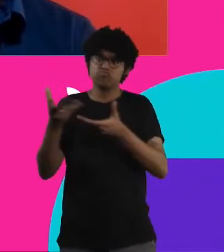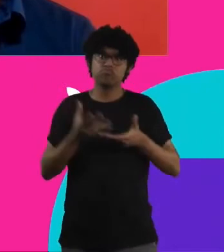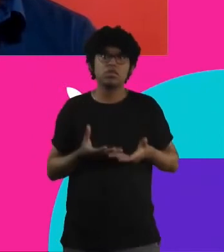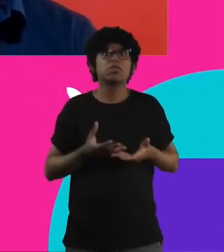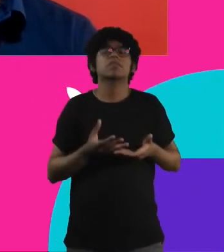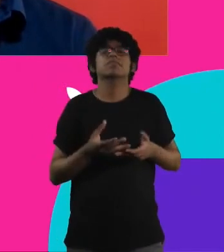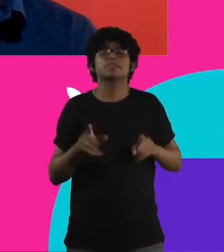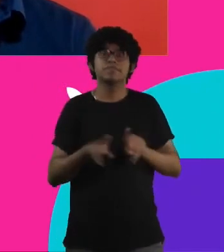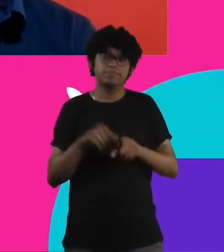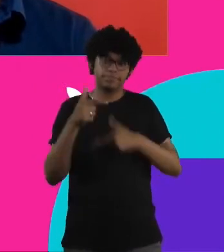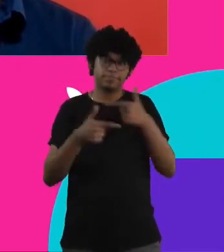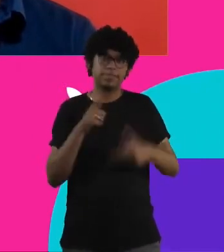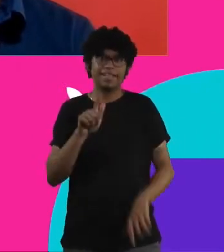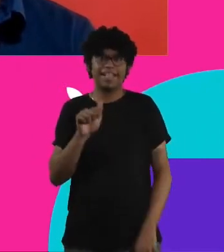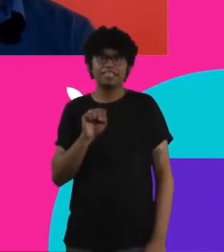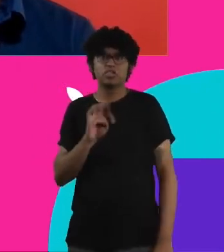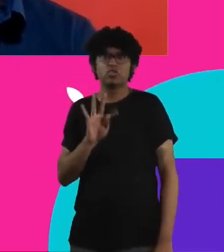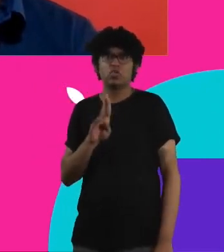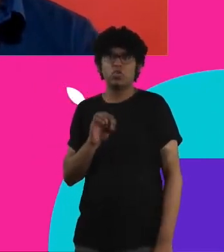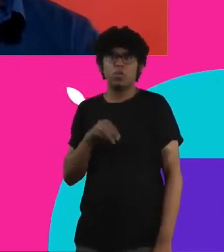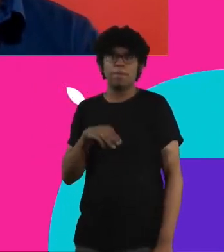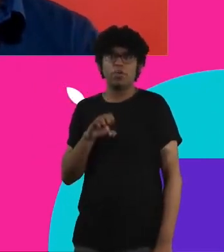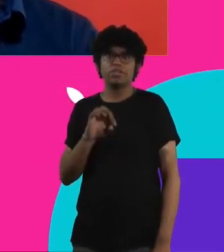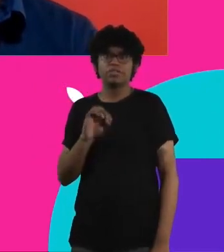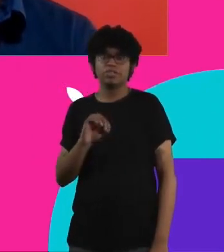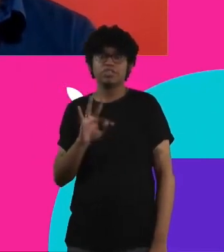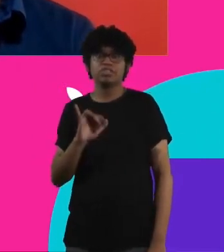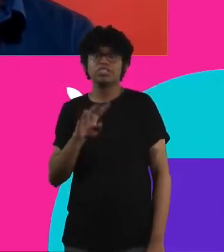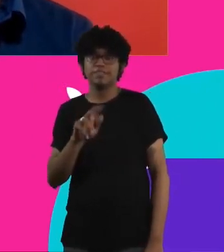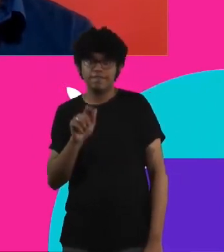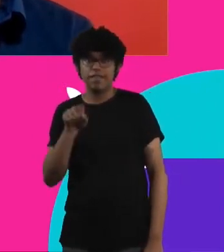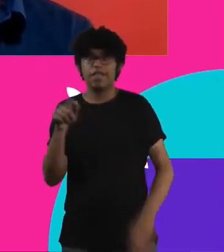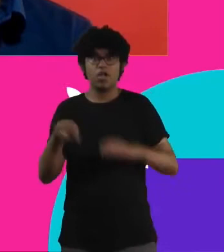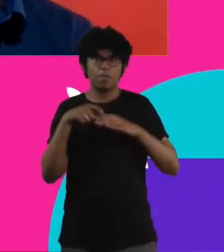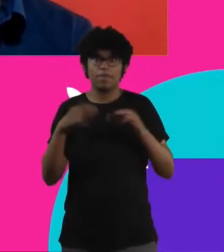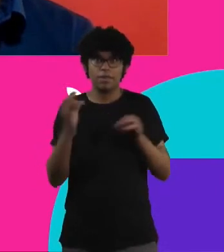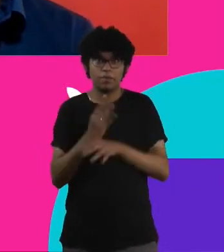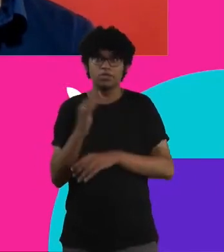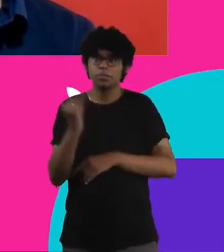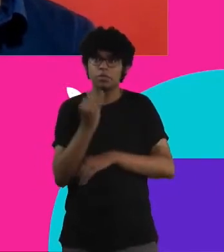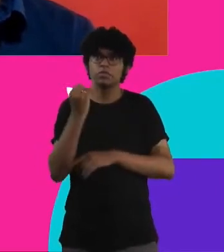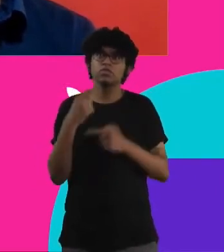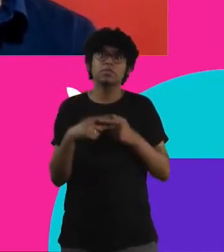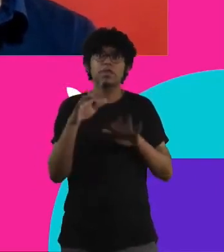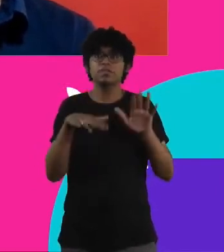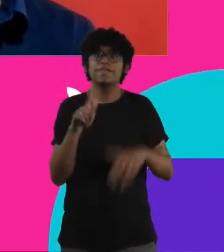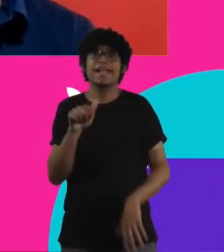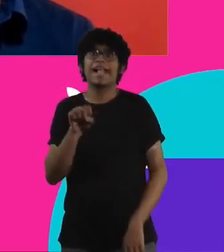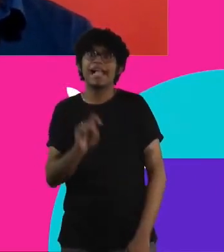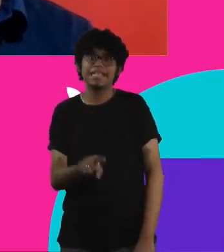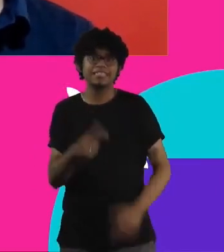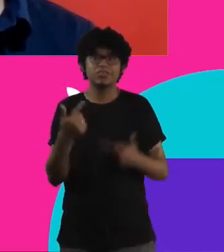o trabalho da gastromotiva na produção de refeições prontas, isso é super importante porque as pessoas às vezes não têm gás dentro de